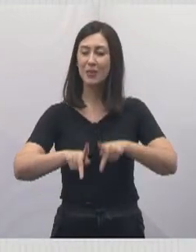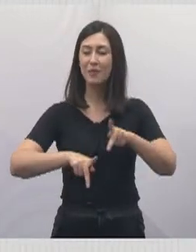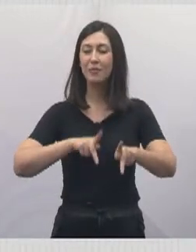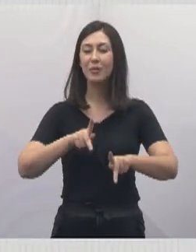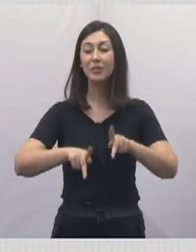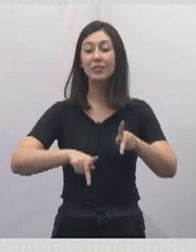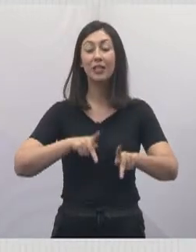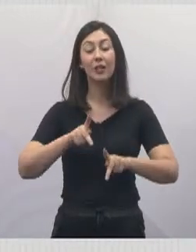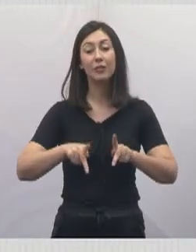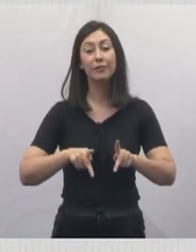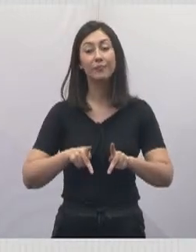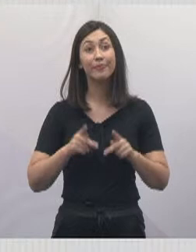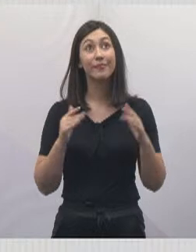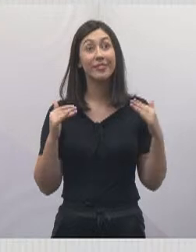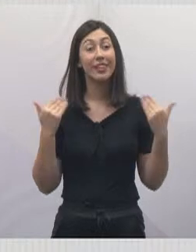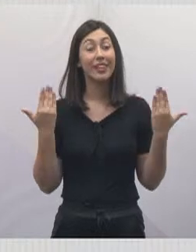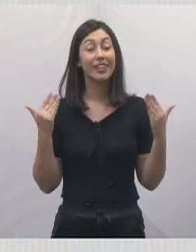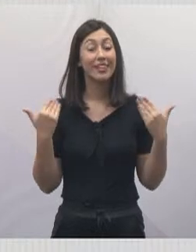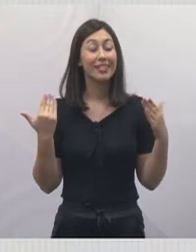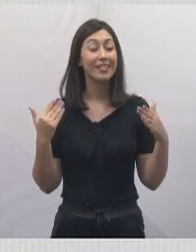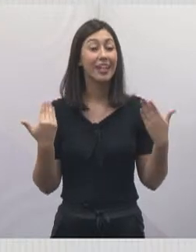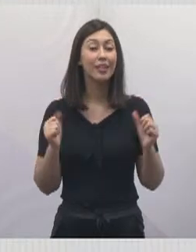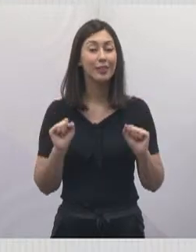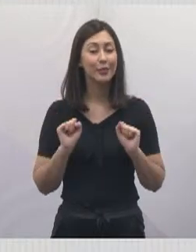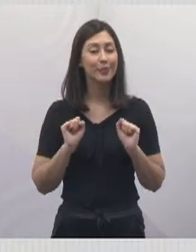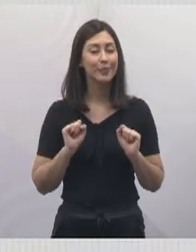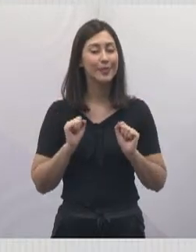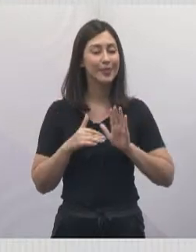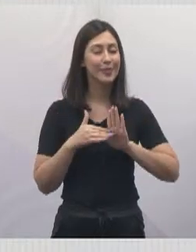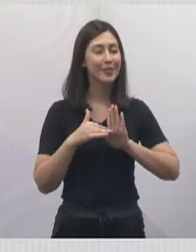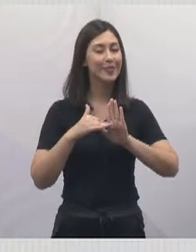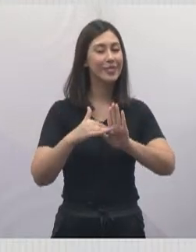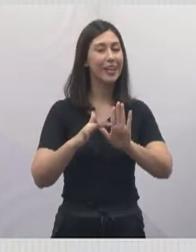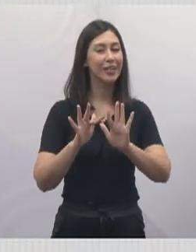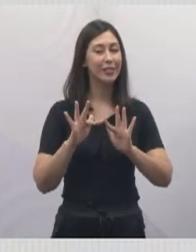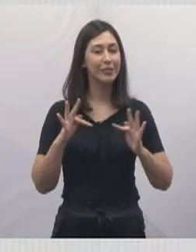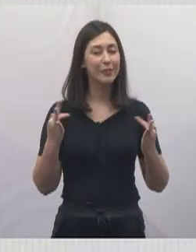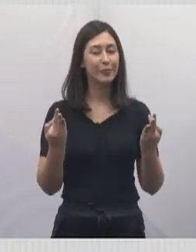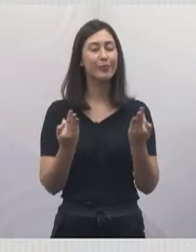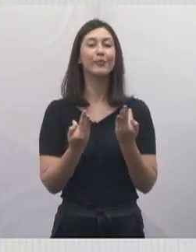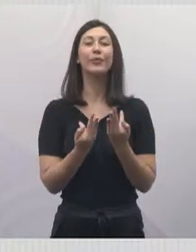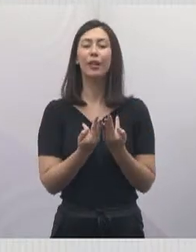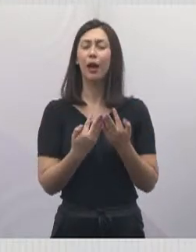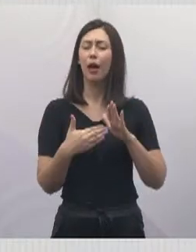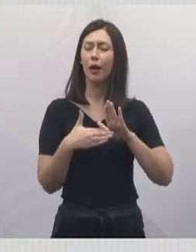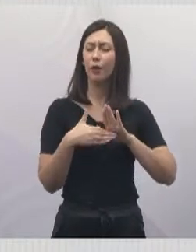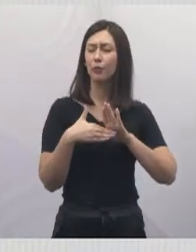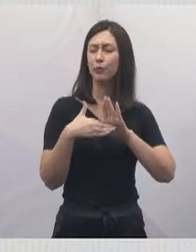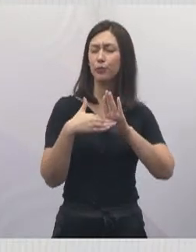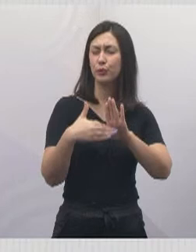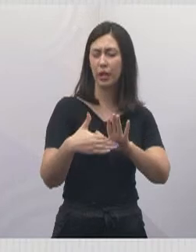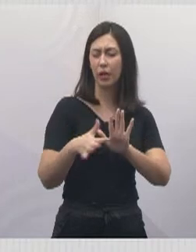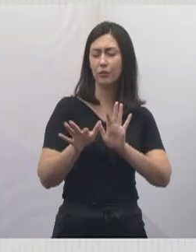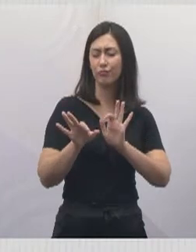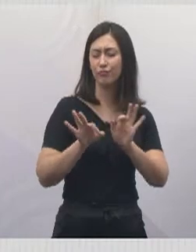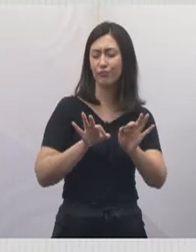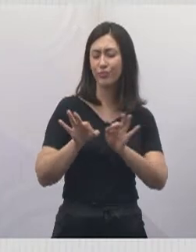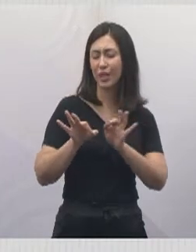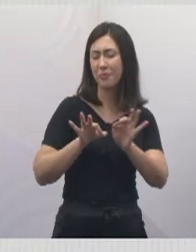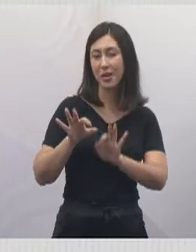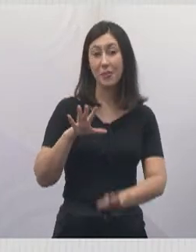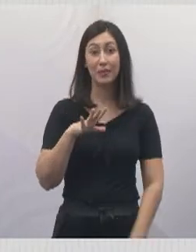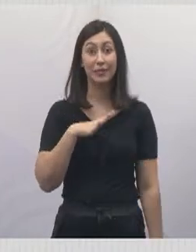Jacareí. Muito me alegra em poder colaborar com famílias, poder ajudar na construção de uma